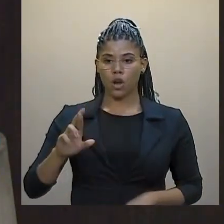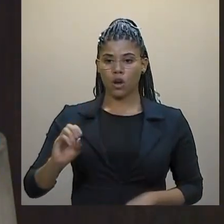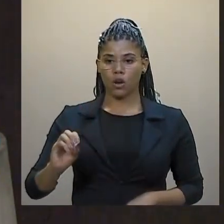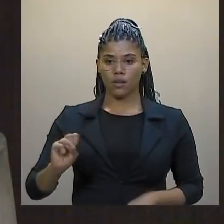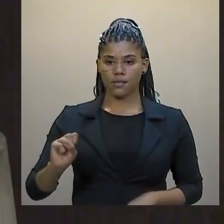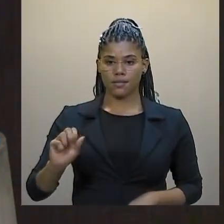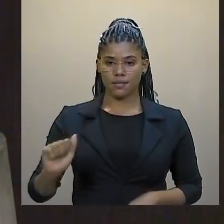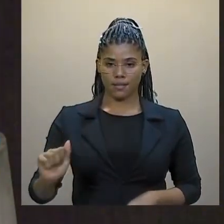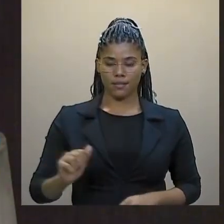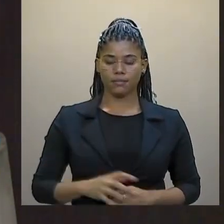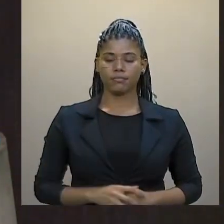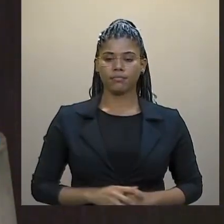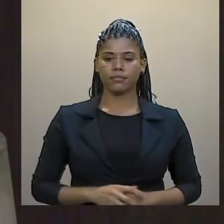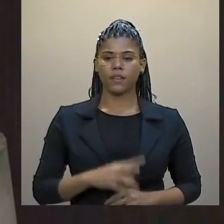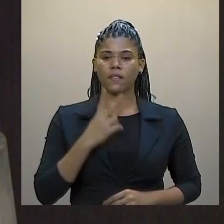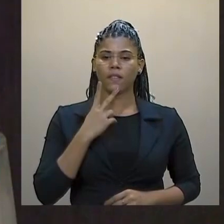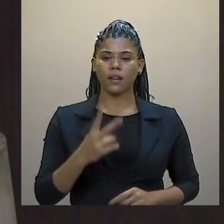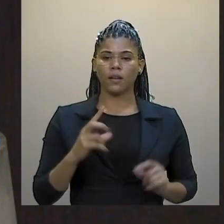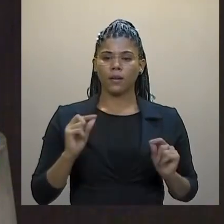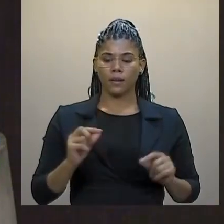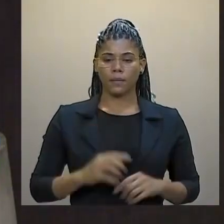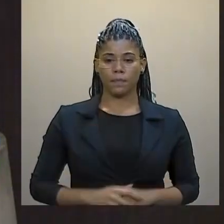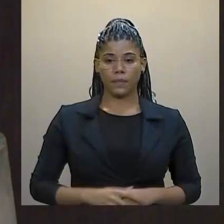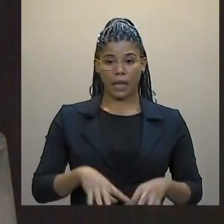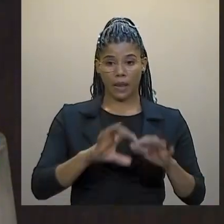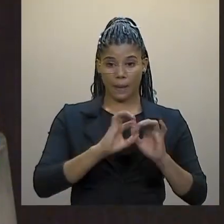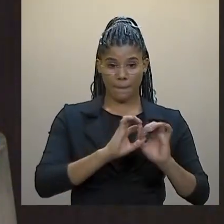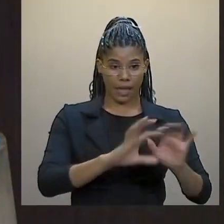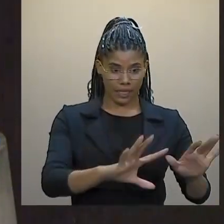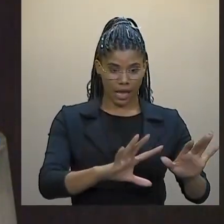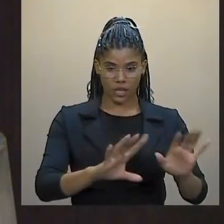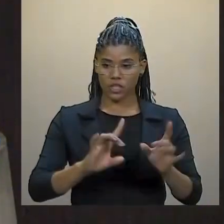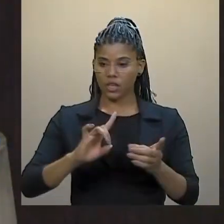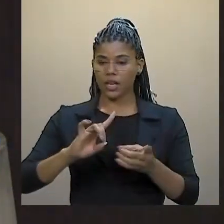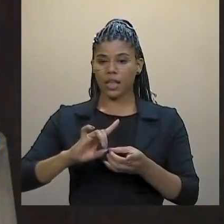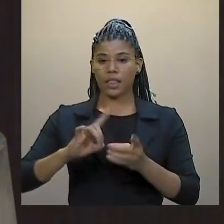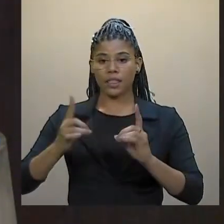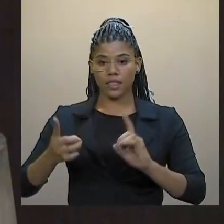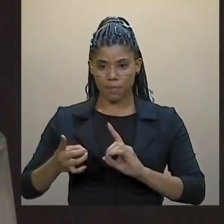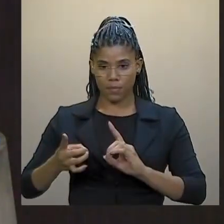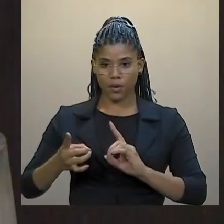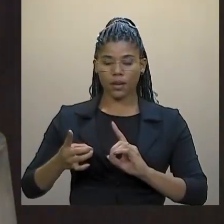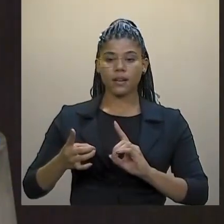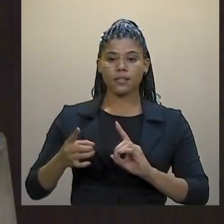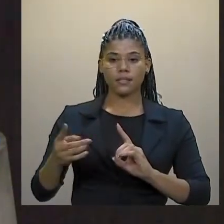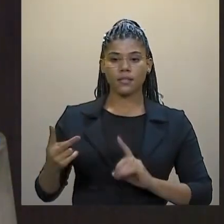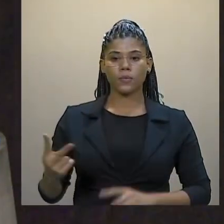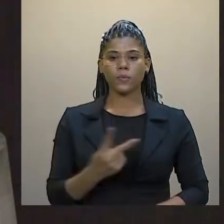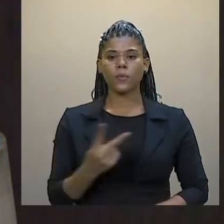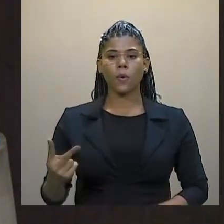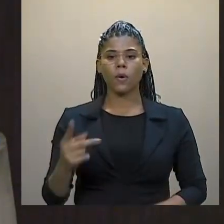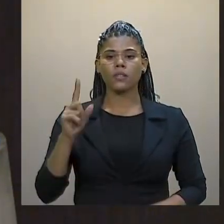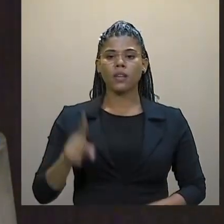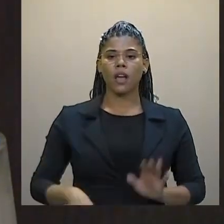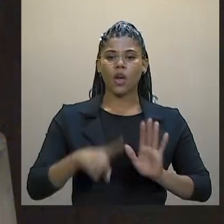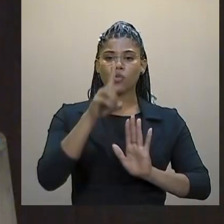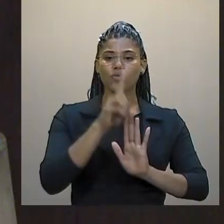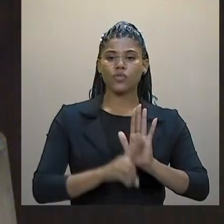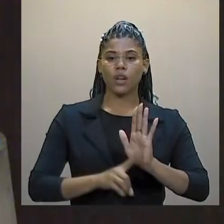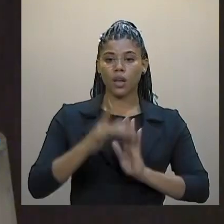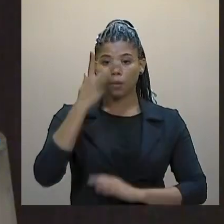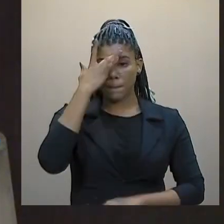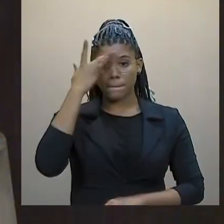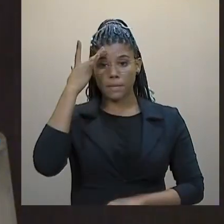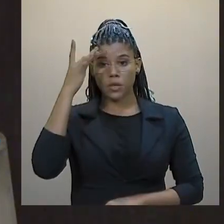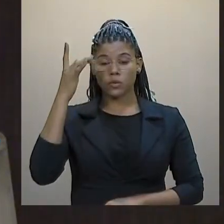que a liberdade e a democracia são fundamentalmente o direito daqueles que pensam diferentemente